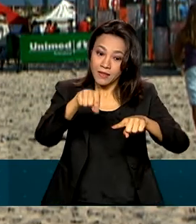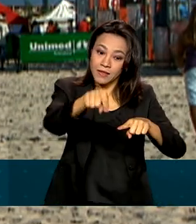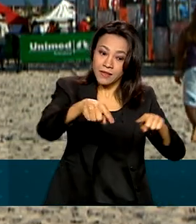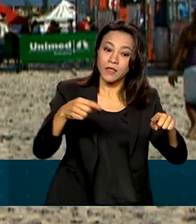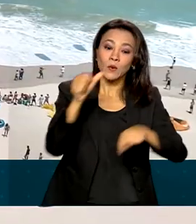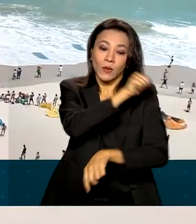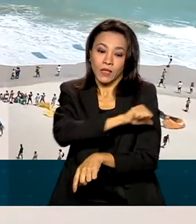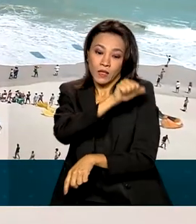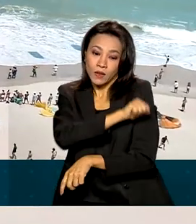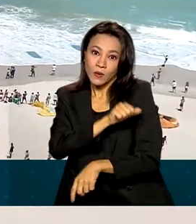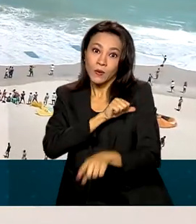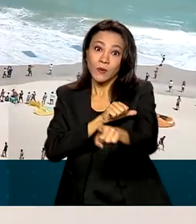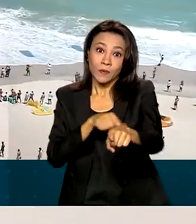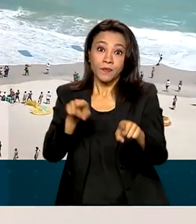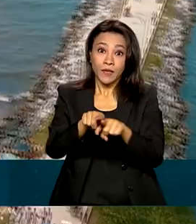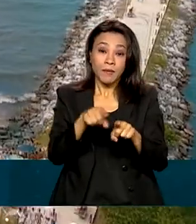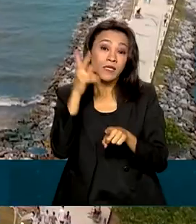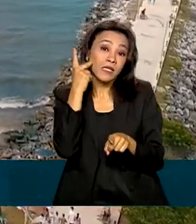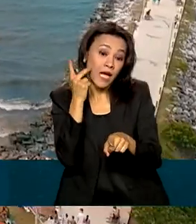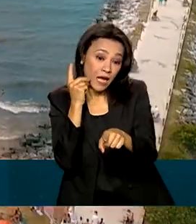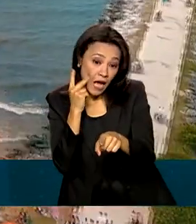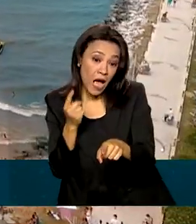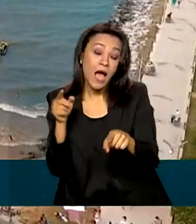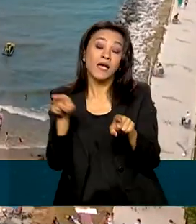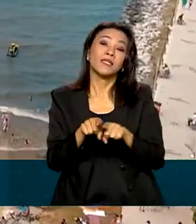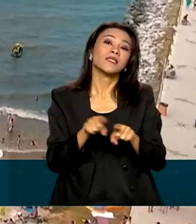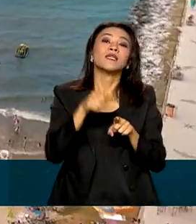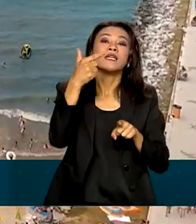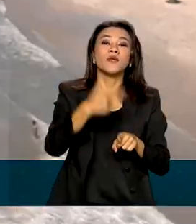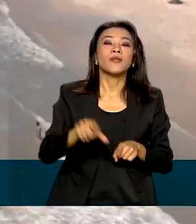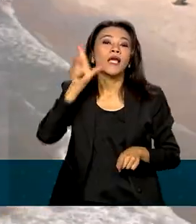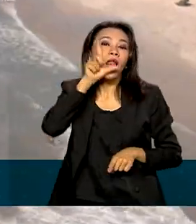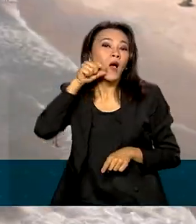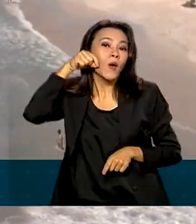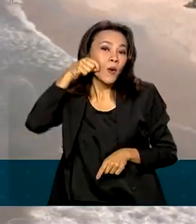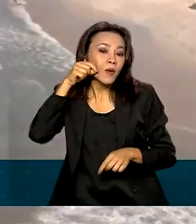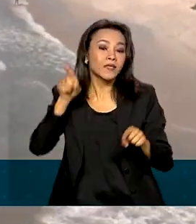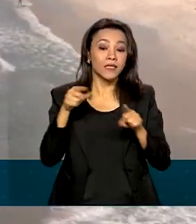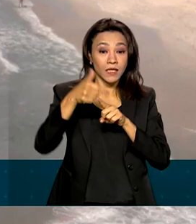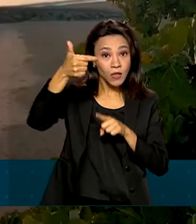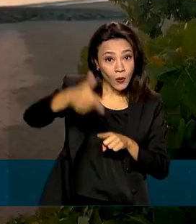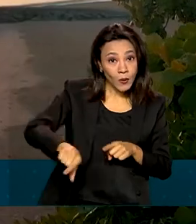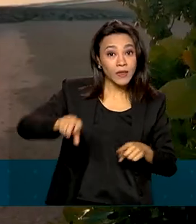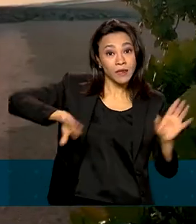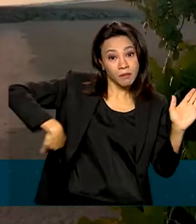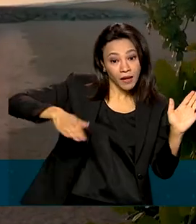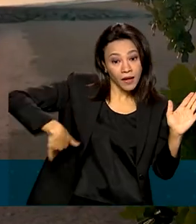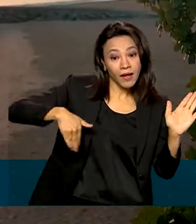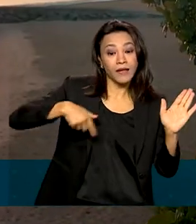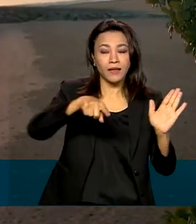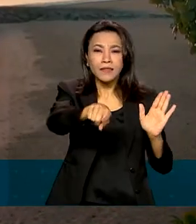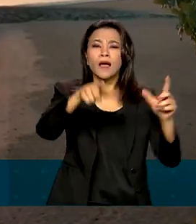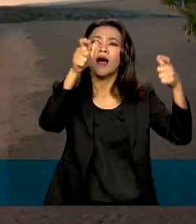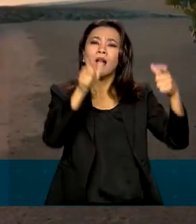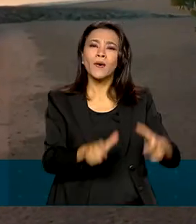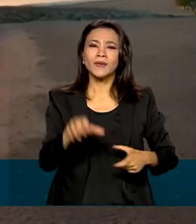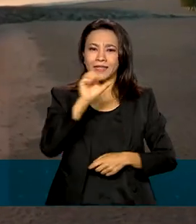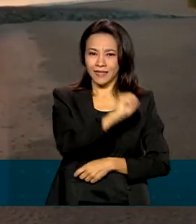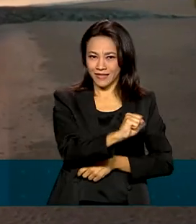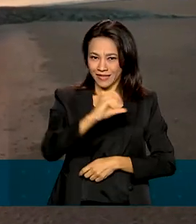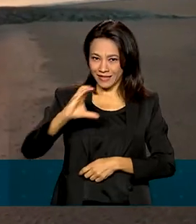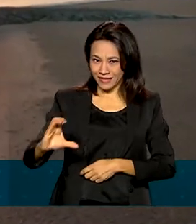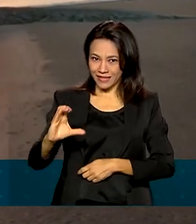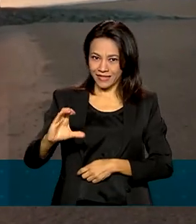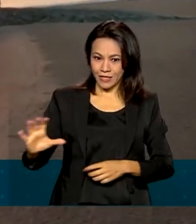estado do Rio, a de Cumbuco, no Ceará, a do Patacho, em Alagoas, e as de Barra Velha e de Pissarras, em Santa Catarina.